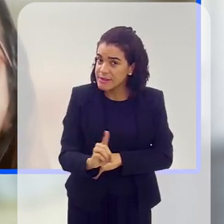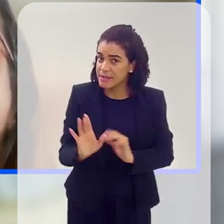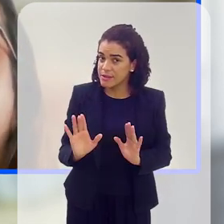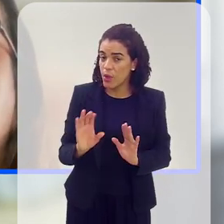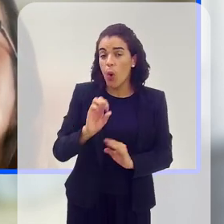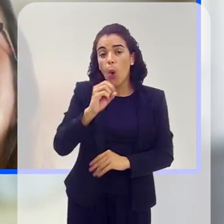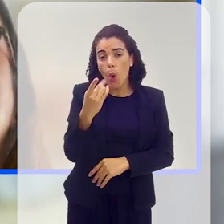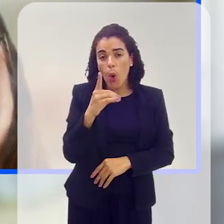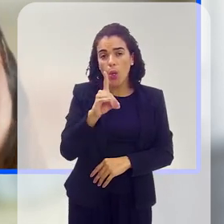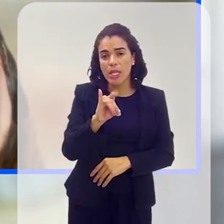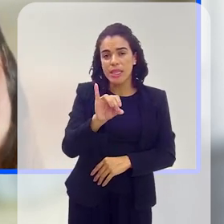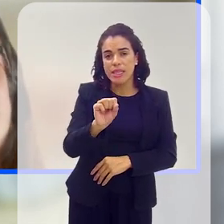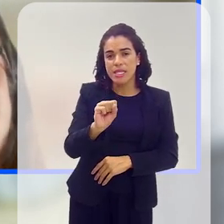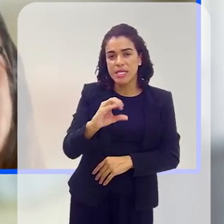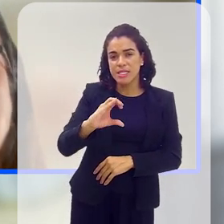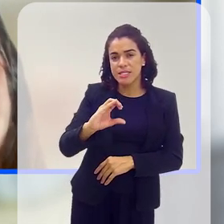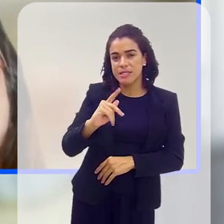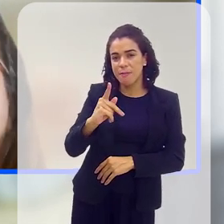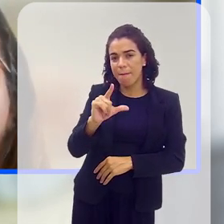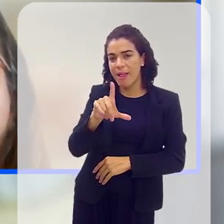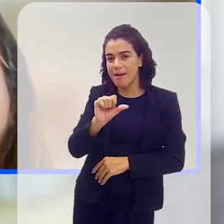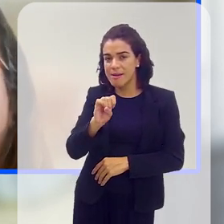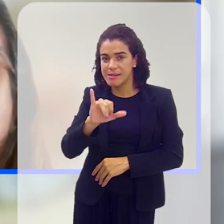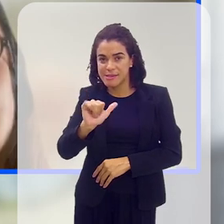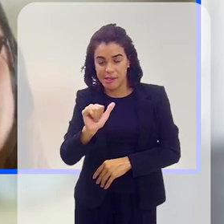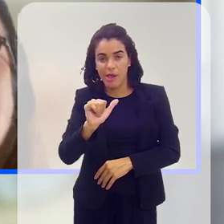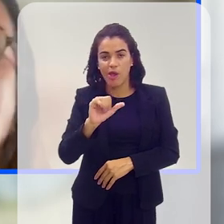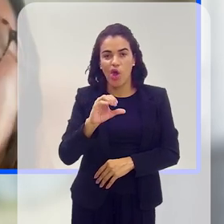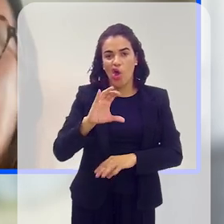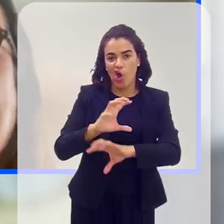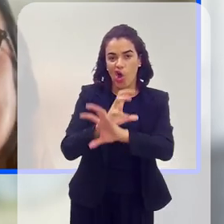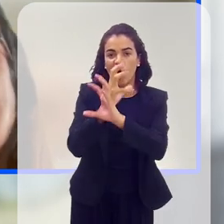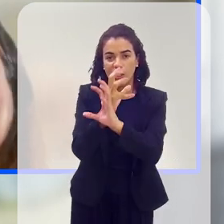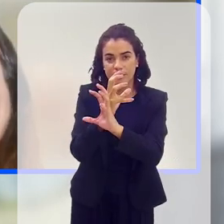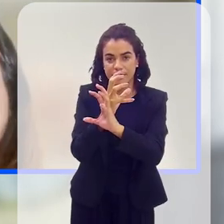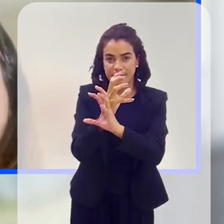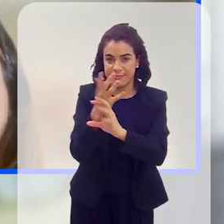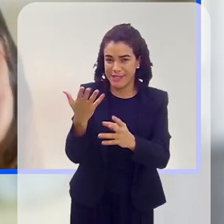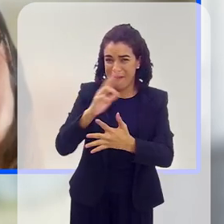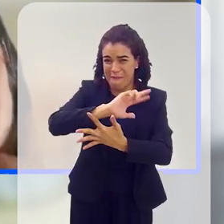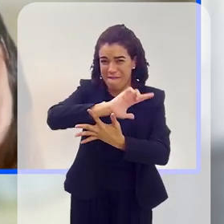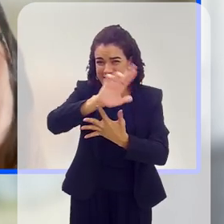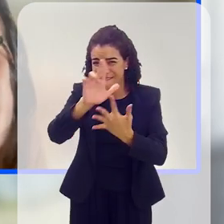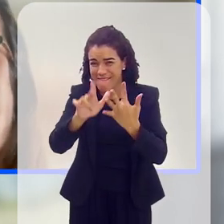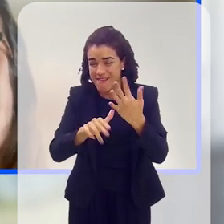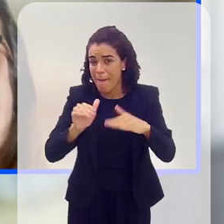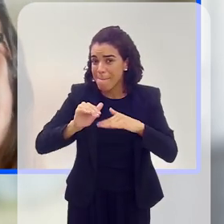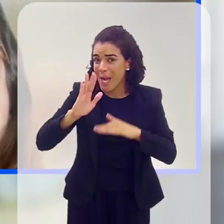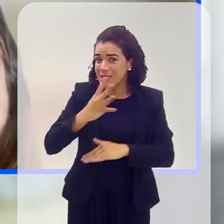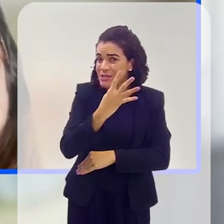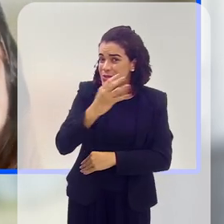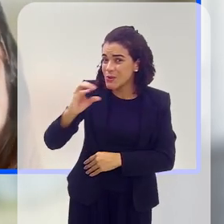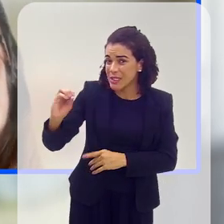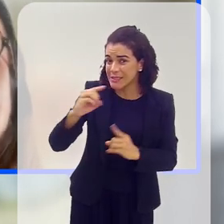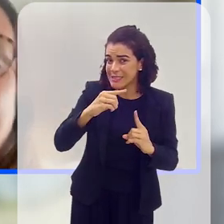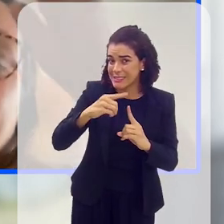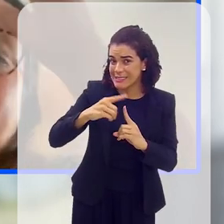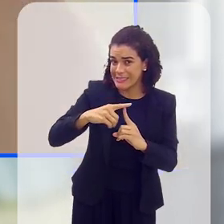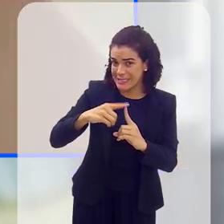Ou displasia óssea, ou acondoplasia, porque, na verdade, o ananismo são 460 tipos, mais de 460 tipos. Mais 400.